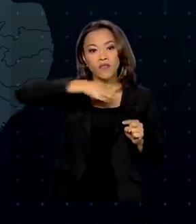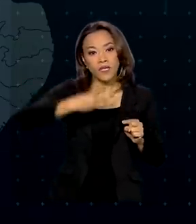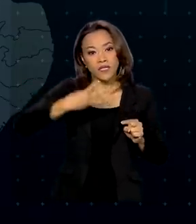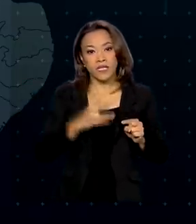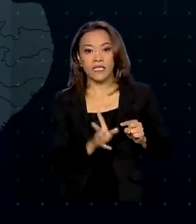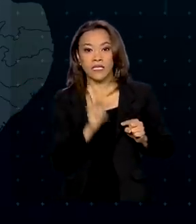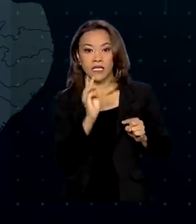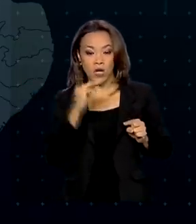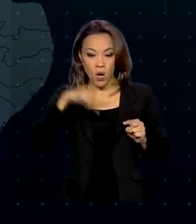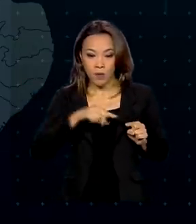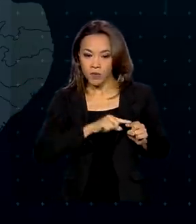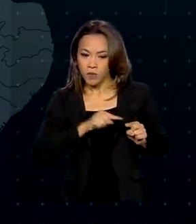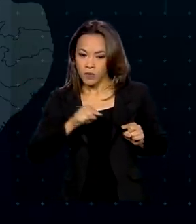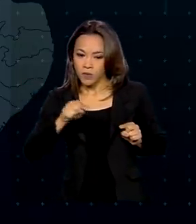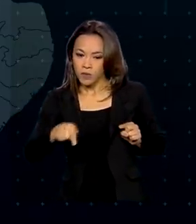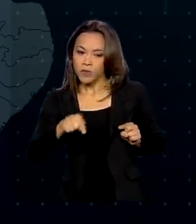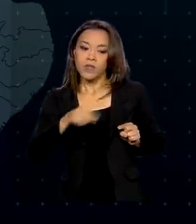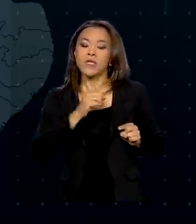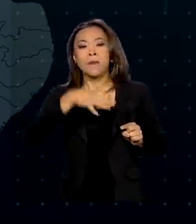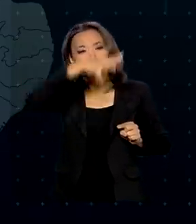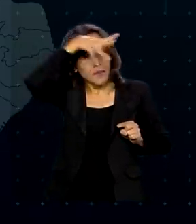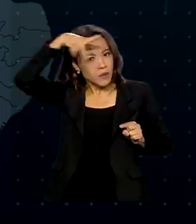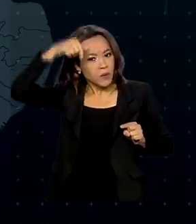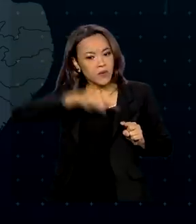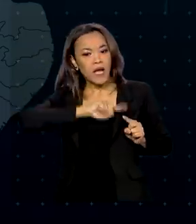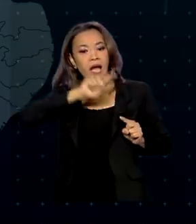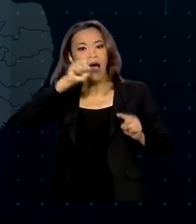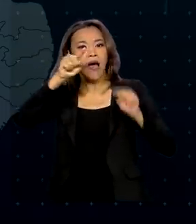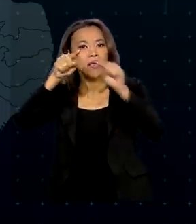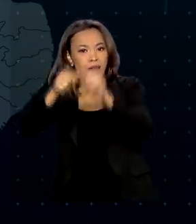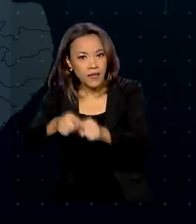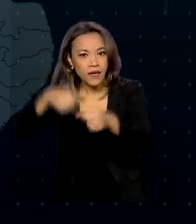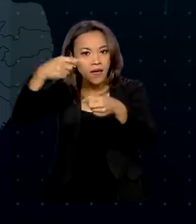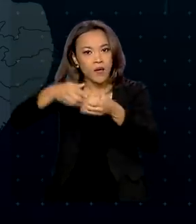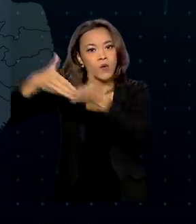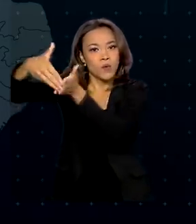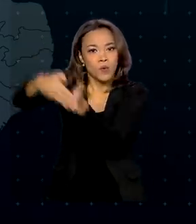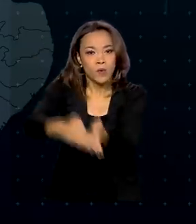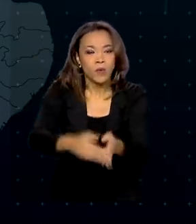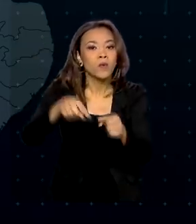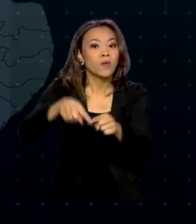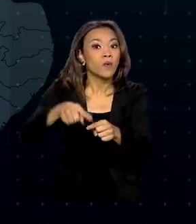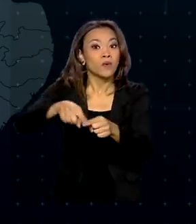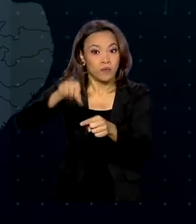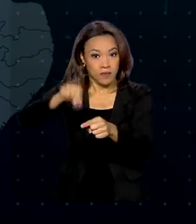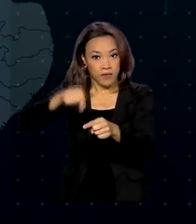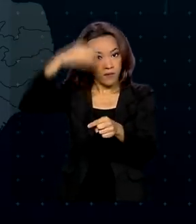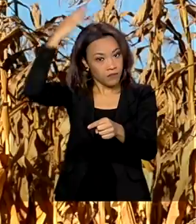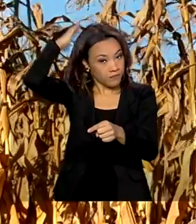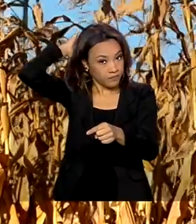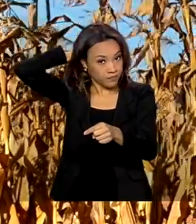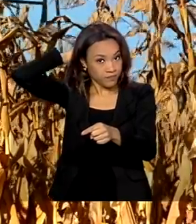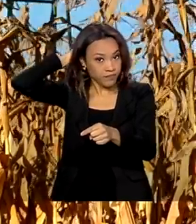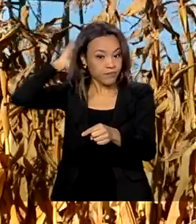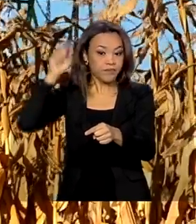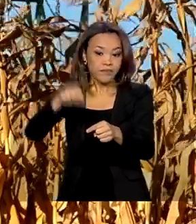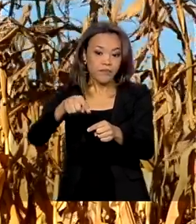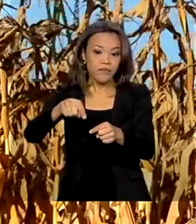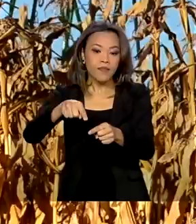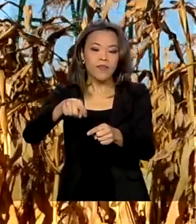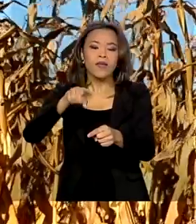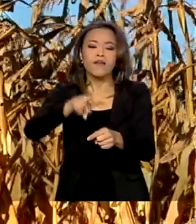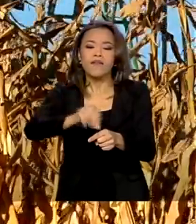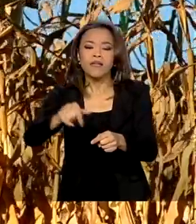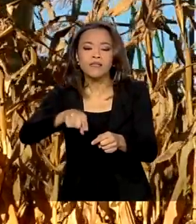Mato Grosso, ao porto de Miritituba, no Pará. A obra que cruzará a Amazônia brasileira vai abrir uma